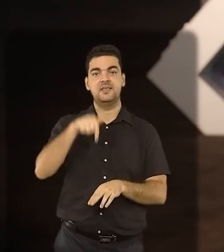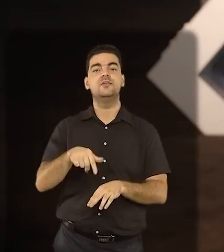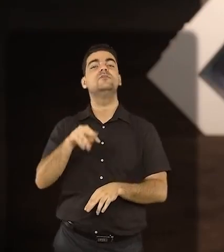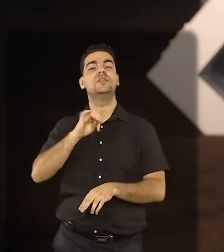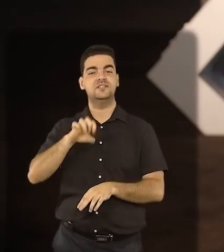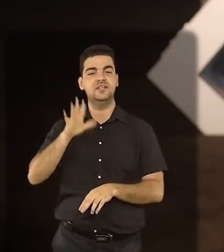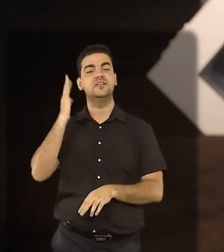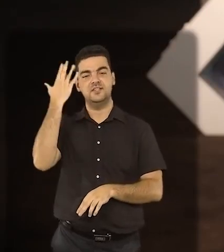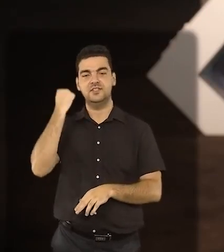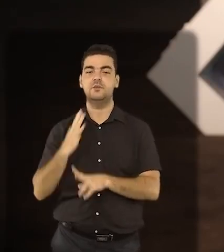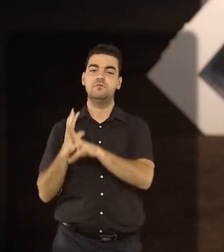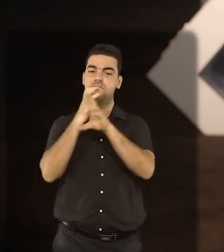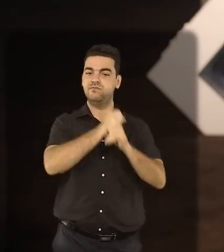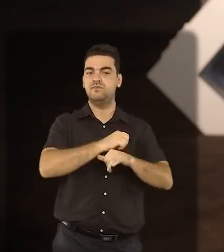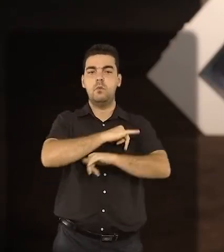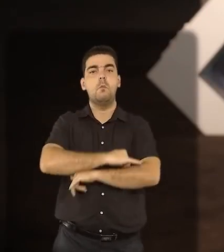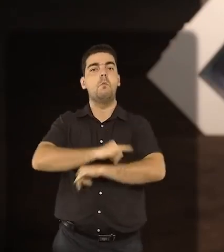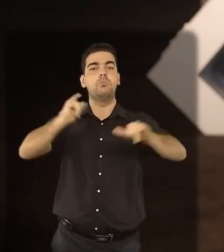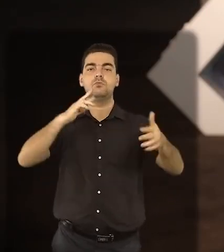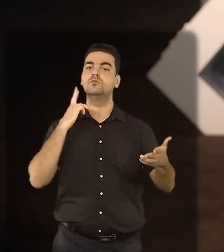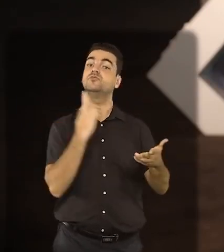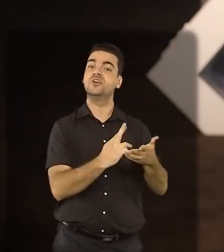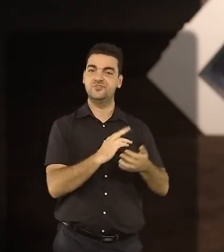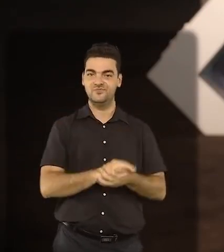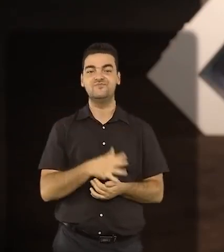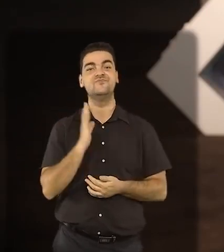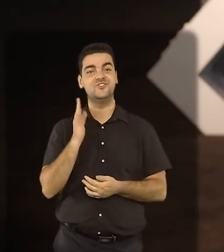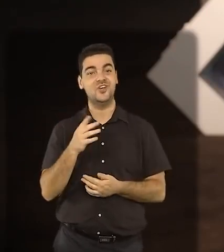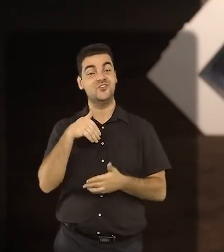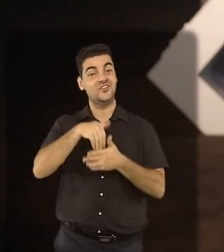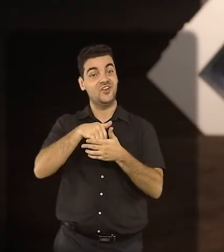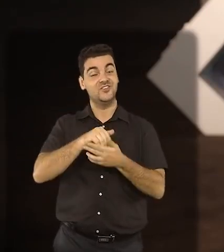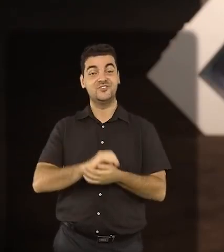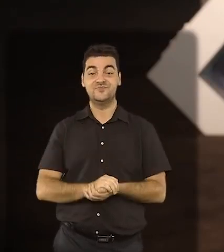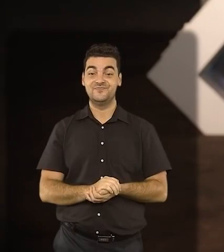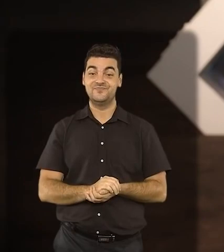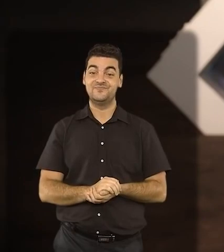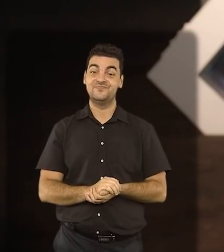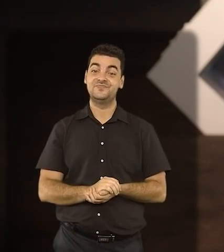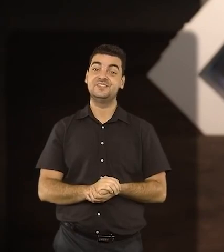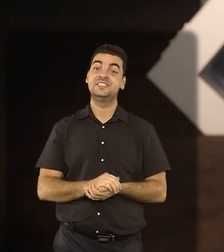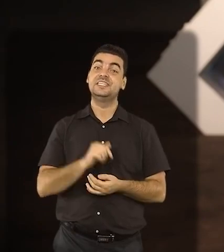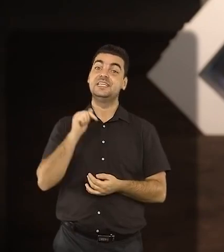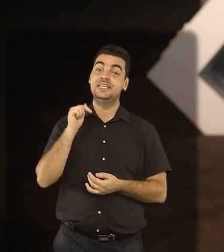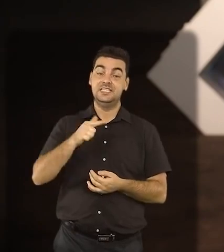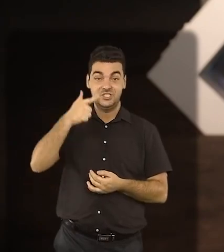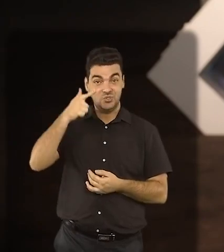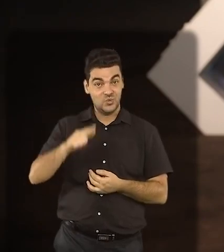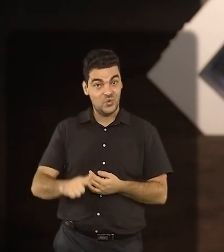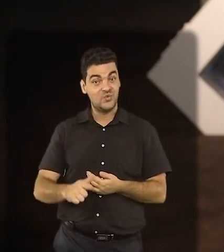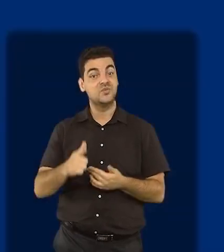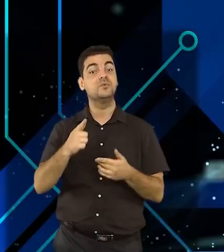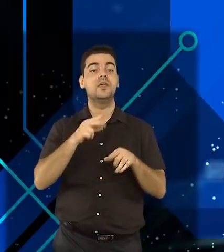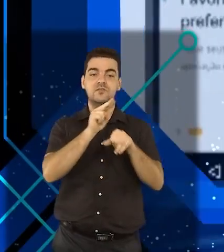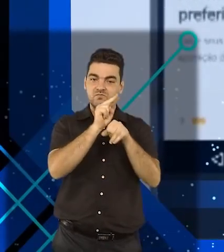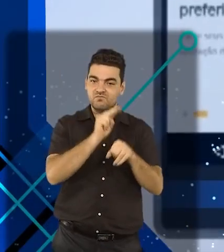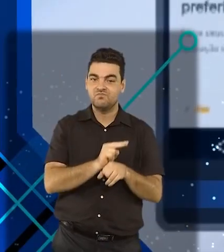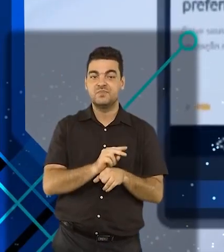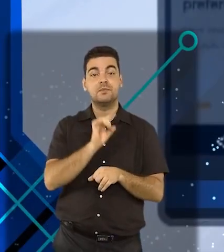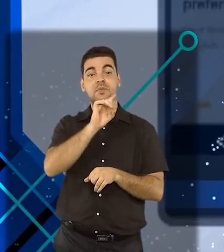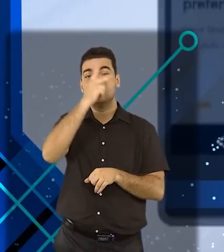divulga oficialmente os resultados das eleições. E em mais um momento de auditoria,